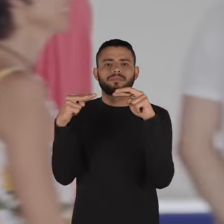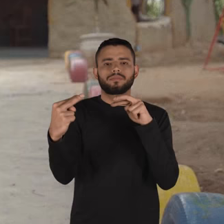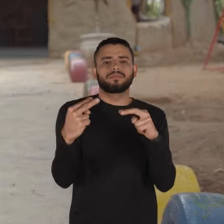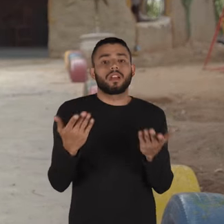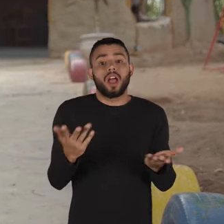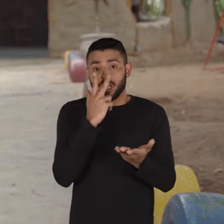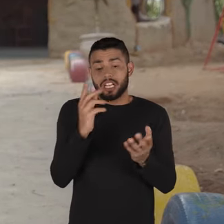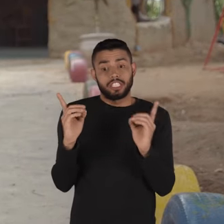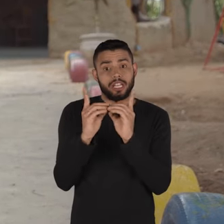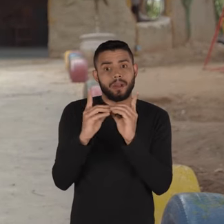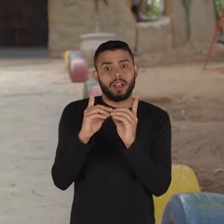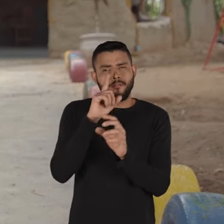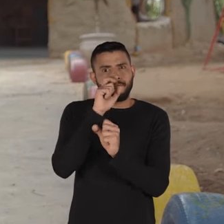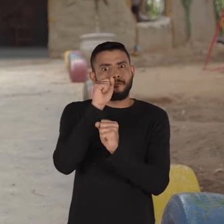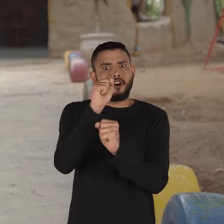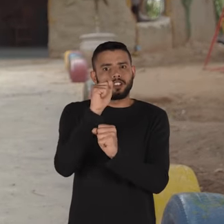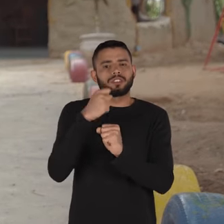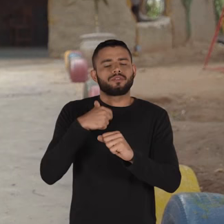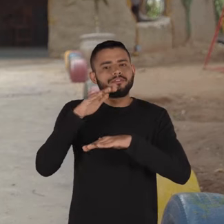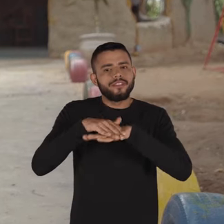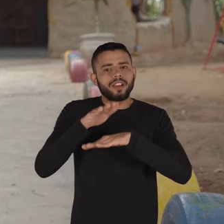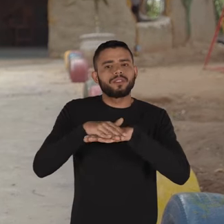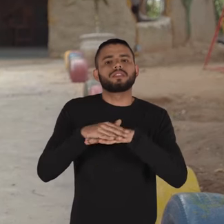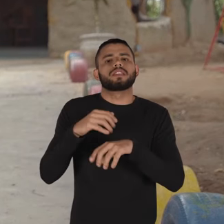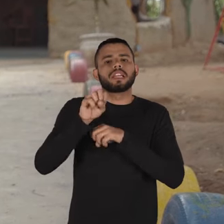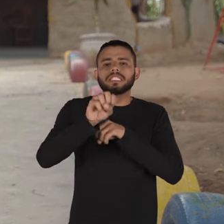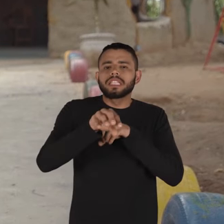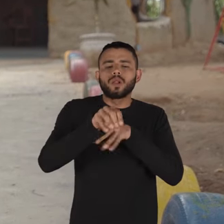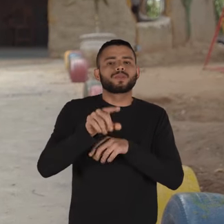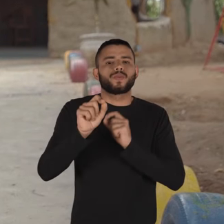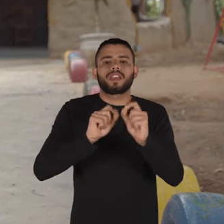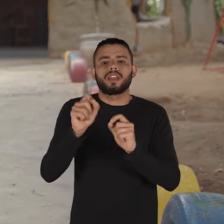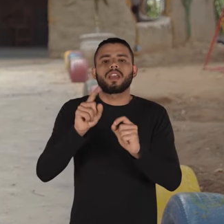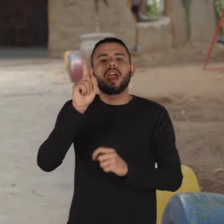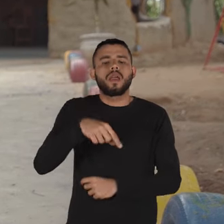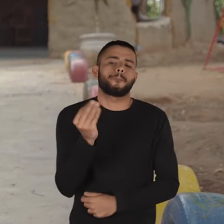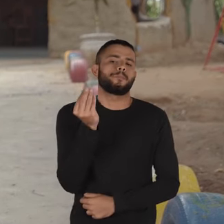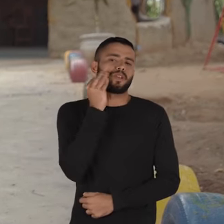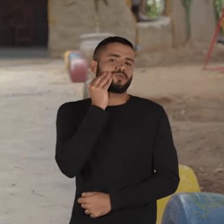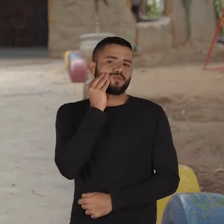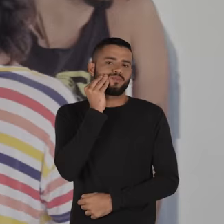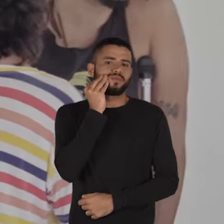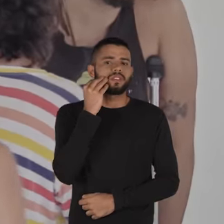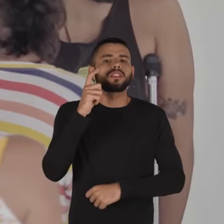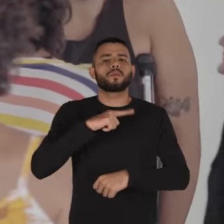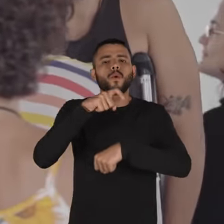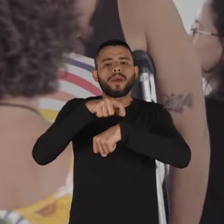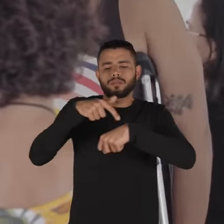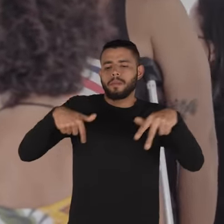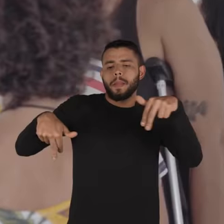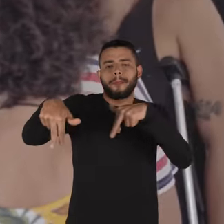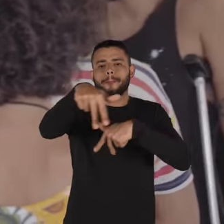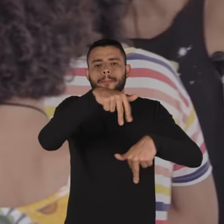Olha, a dinâmica mais forte que eu tenho trabalhado na dimensão nas aulas é a dinâmica do beijo. Eu faço o momento